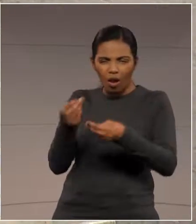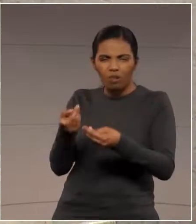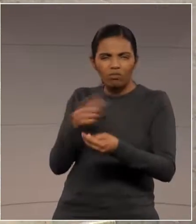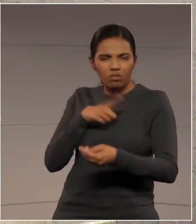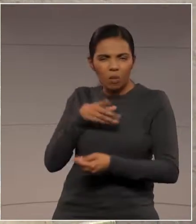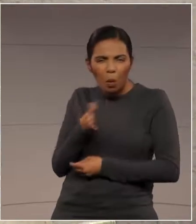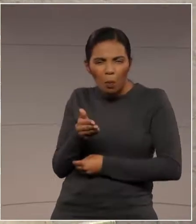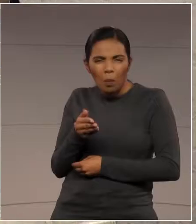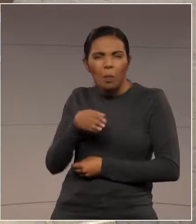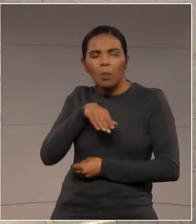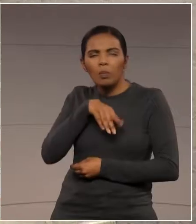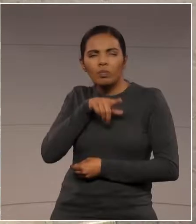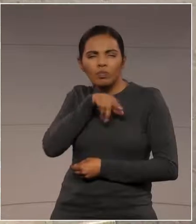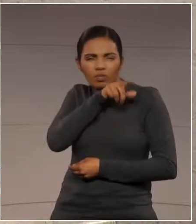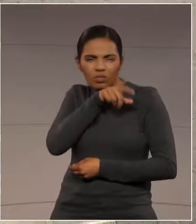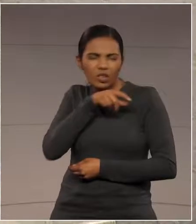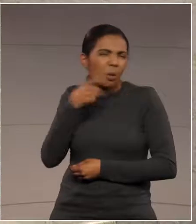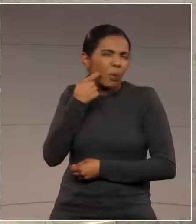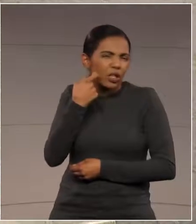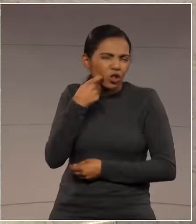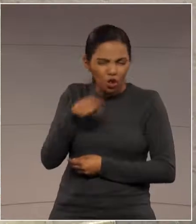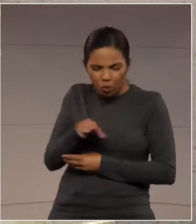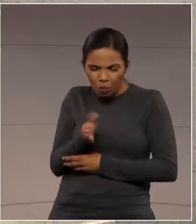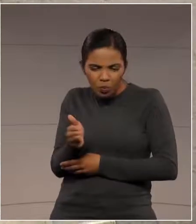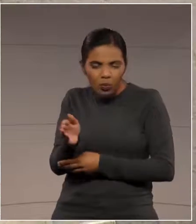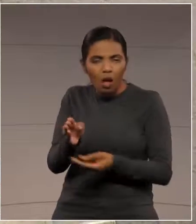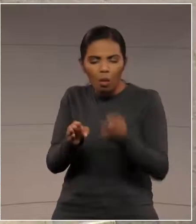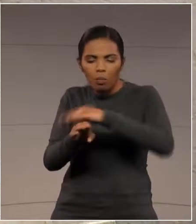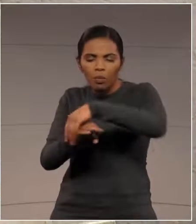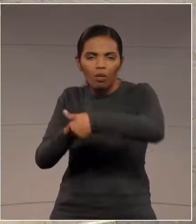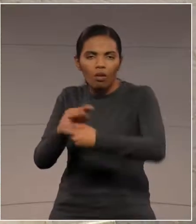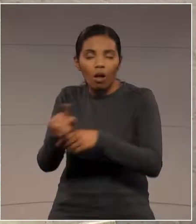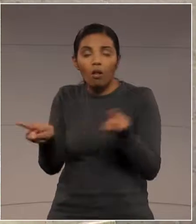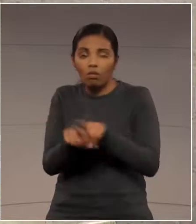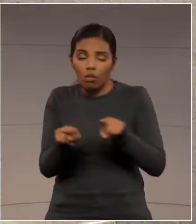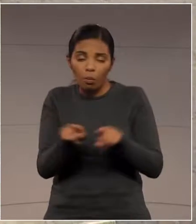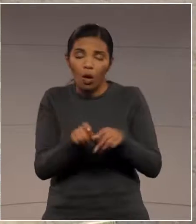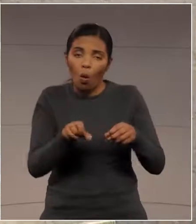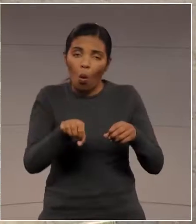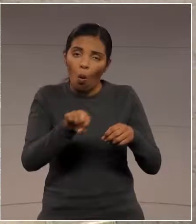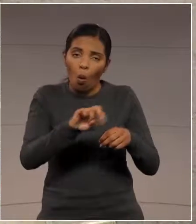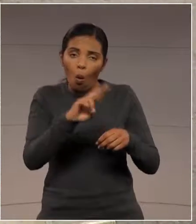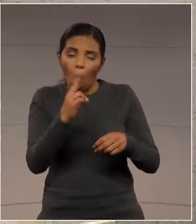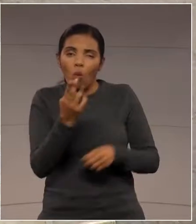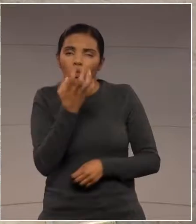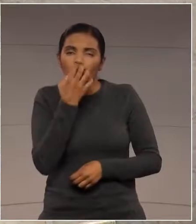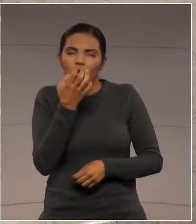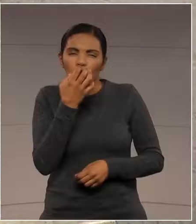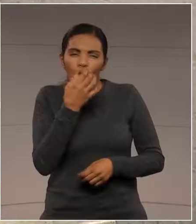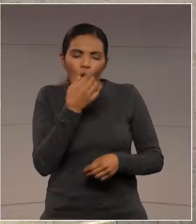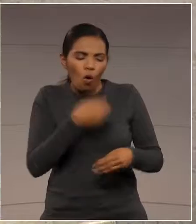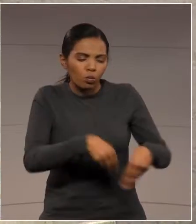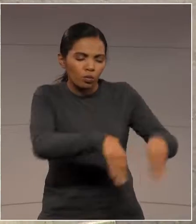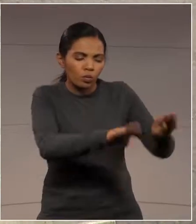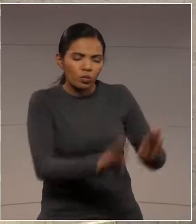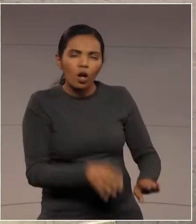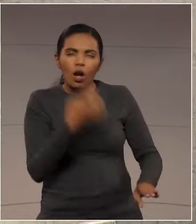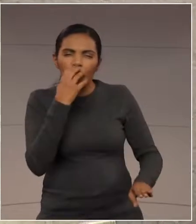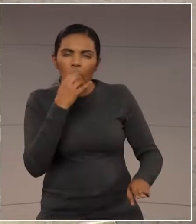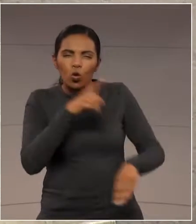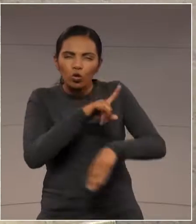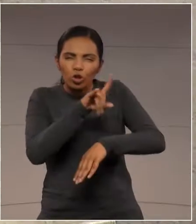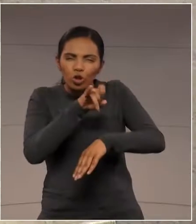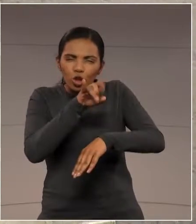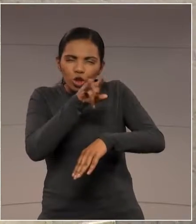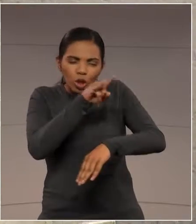usar para limpar sujeira de cachorro, porque é o que presta, é para o que presta este jornal.